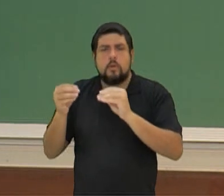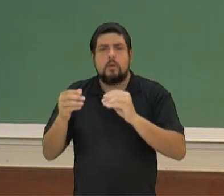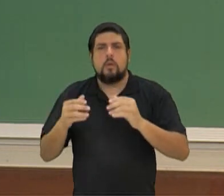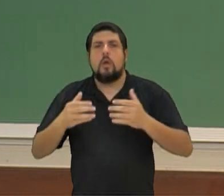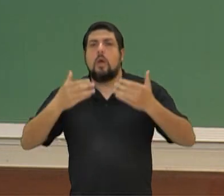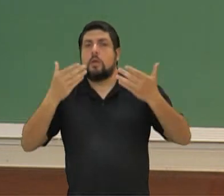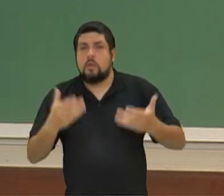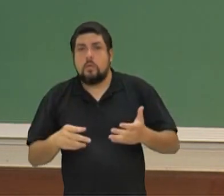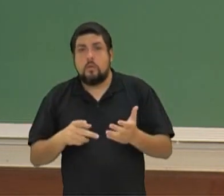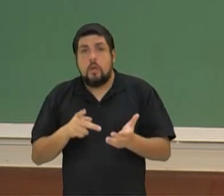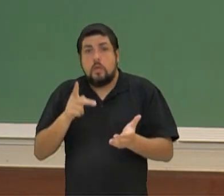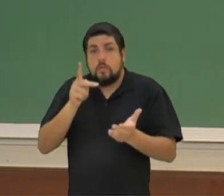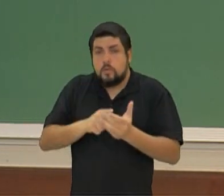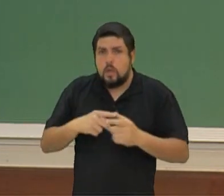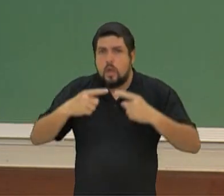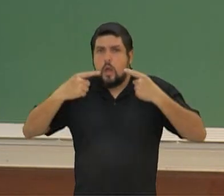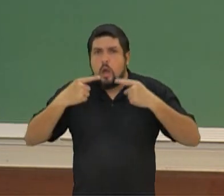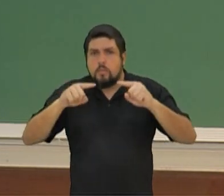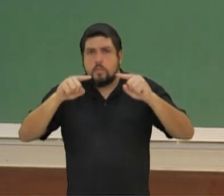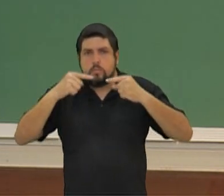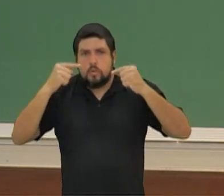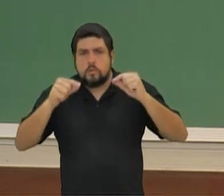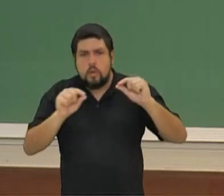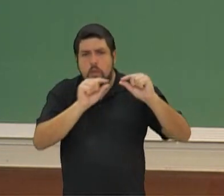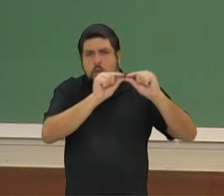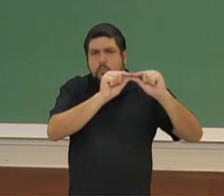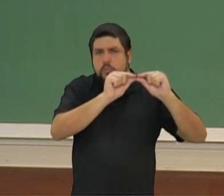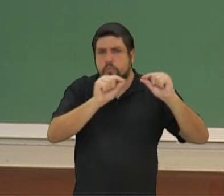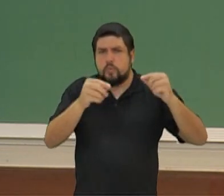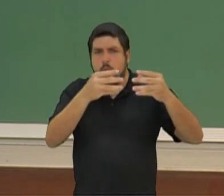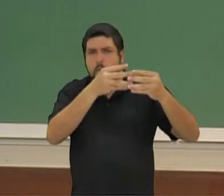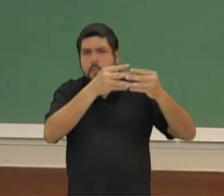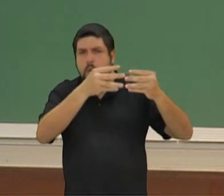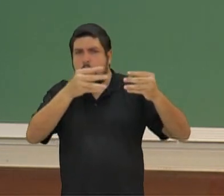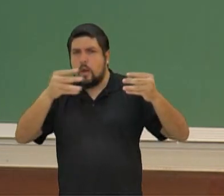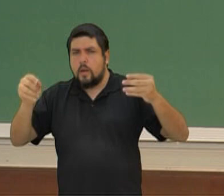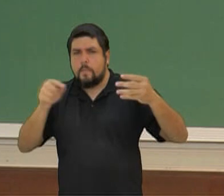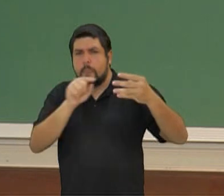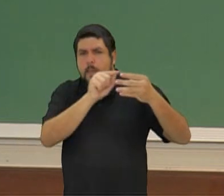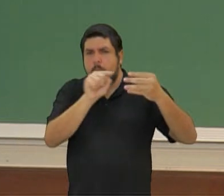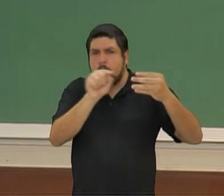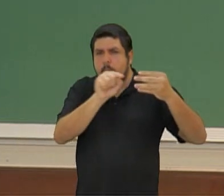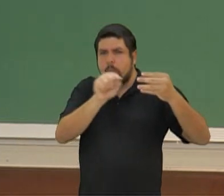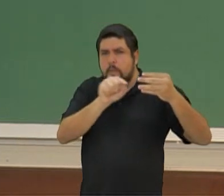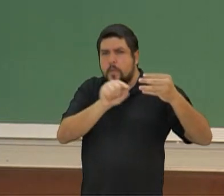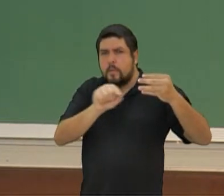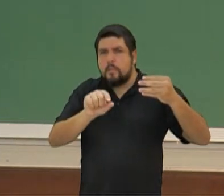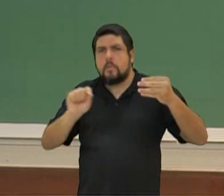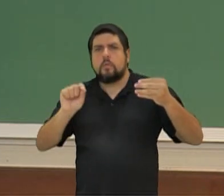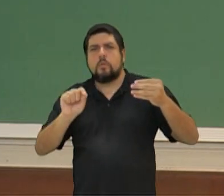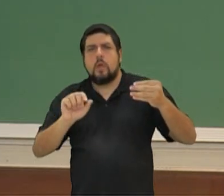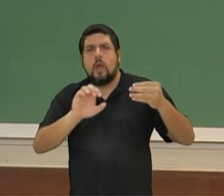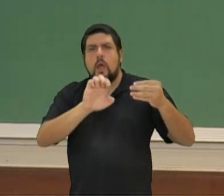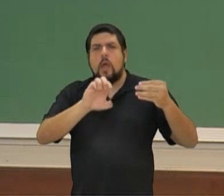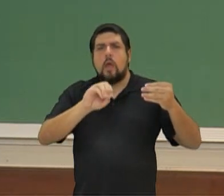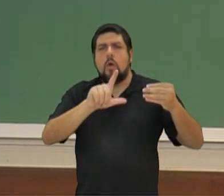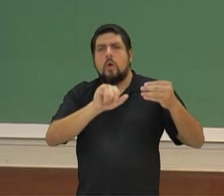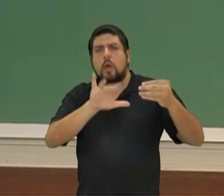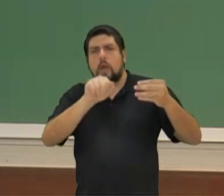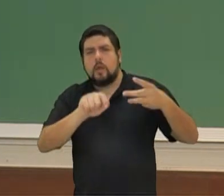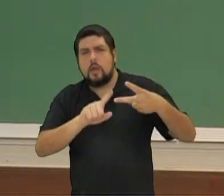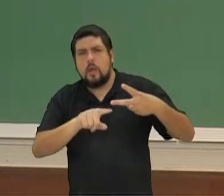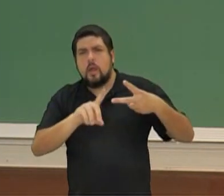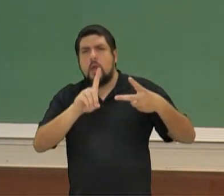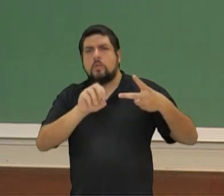linhas mestres das escalas, eólica, dórica e jônica, está relacionada aos povos que invadiram